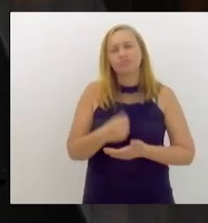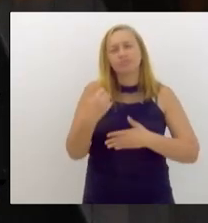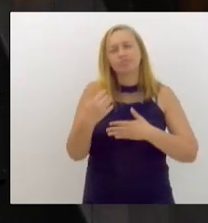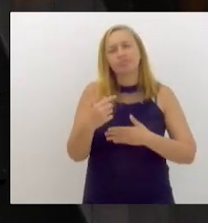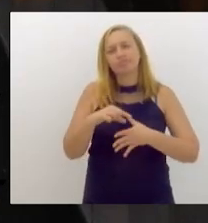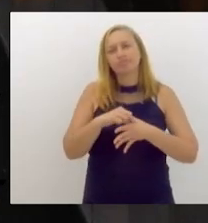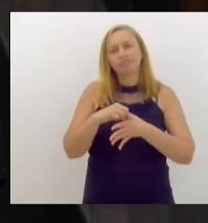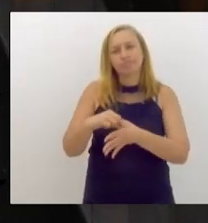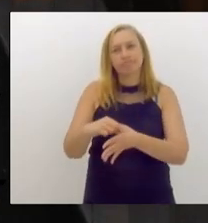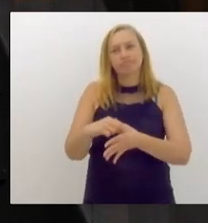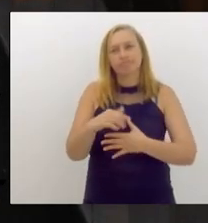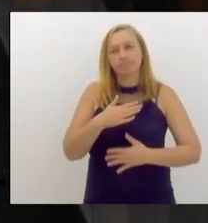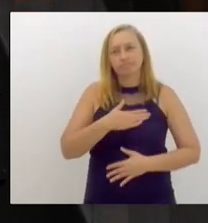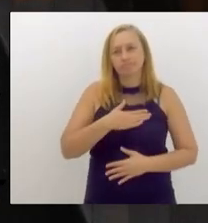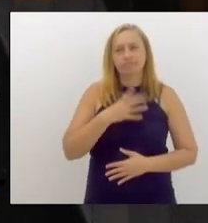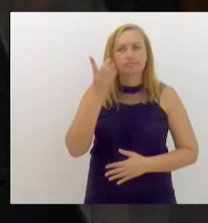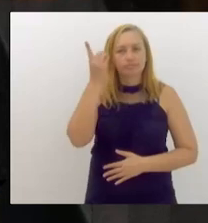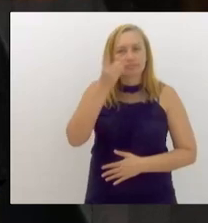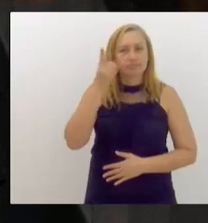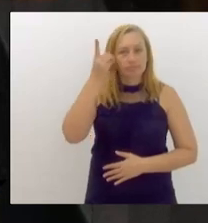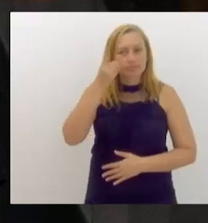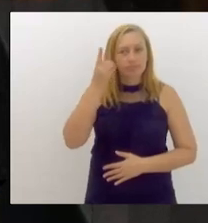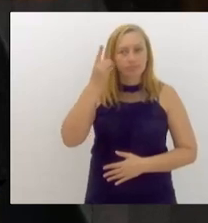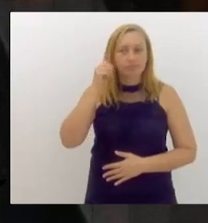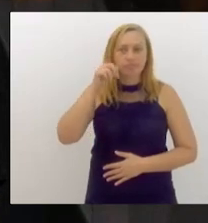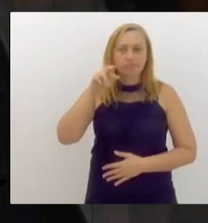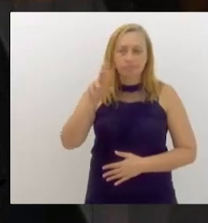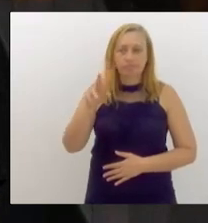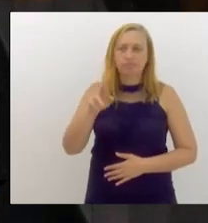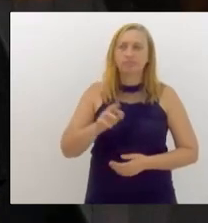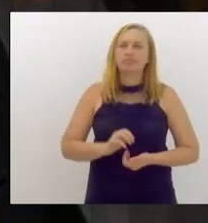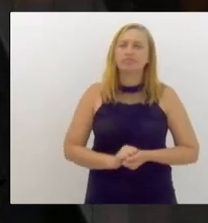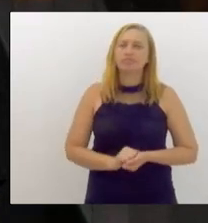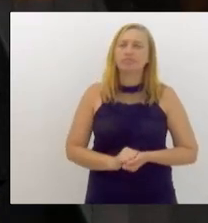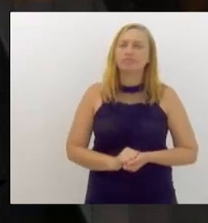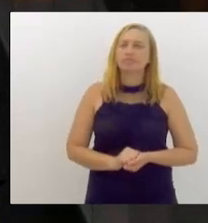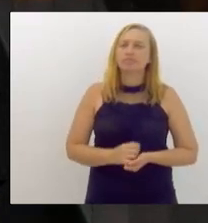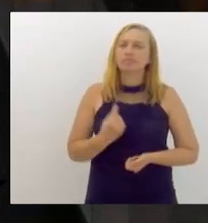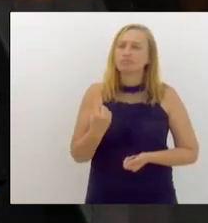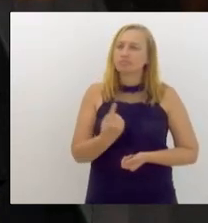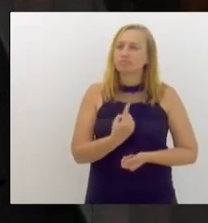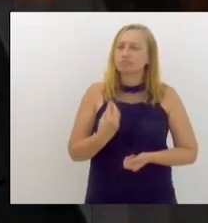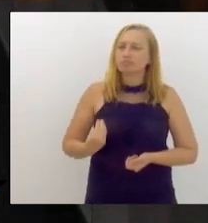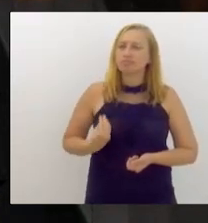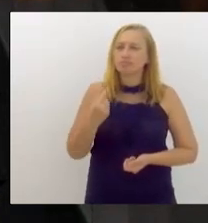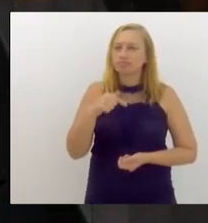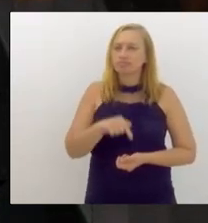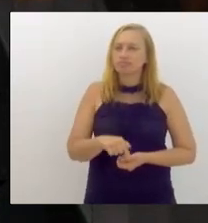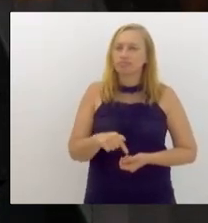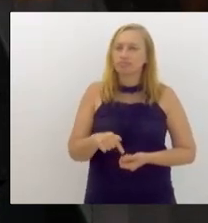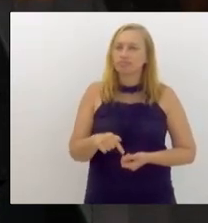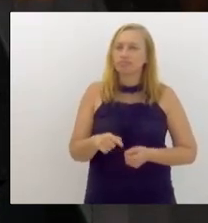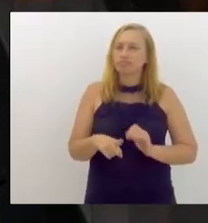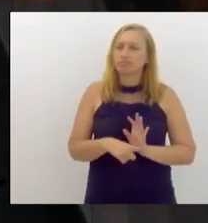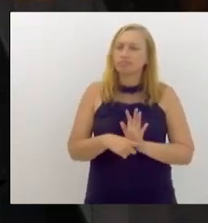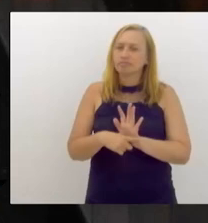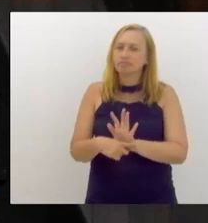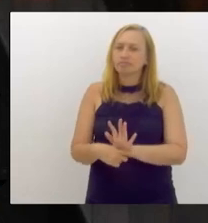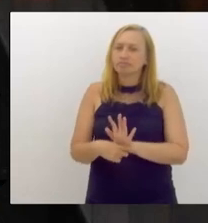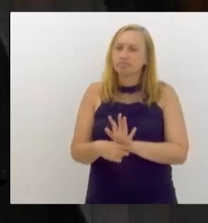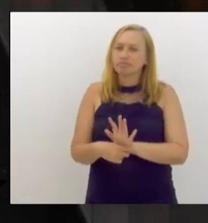liderança, deputado Rosenberg Reis, e aqui nós estamos para dar esta contribuição